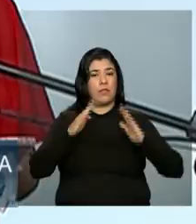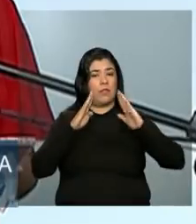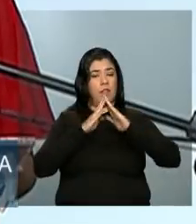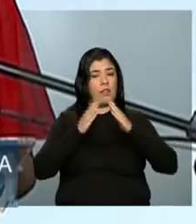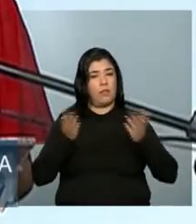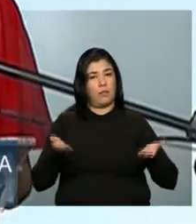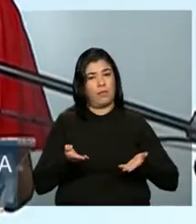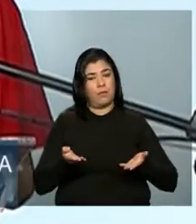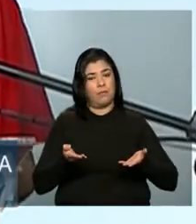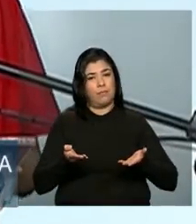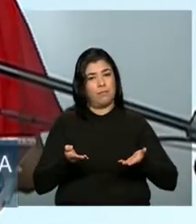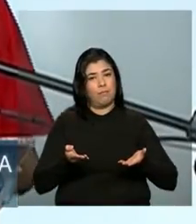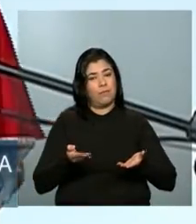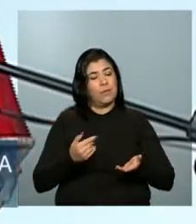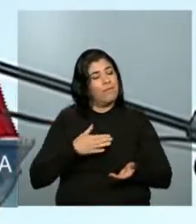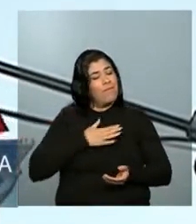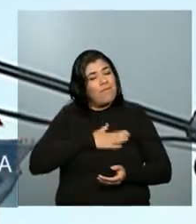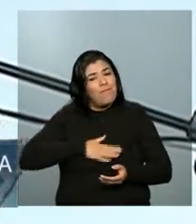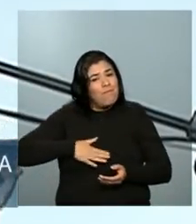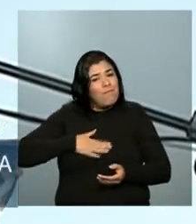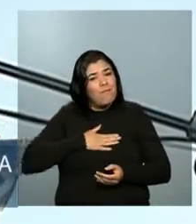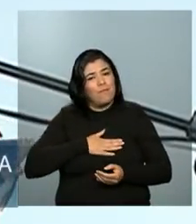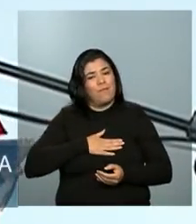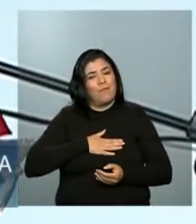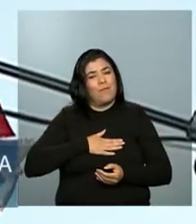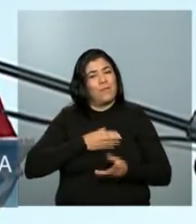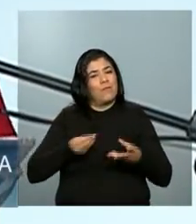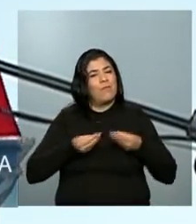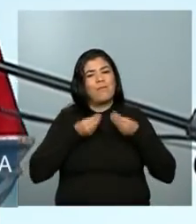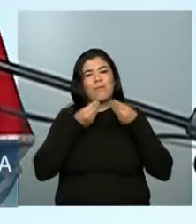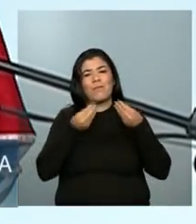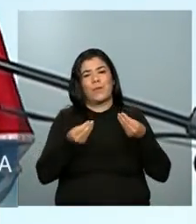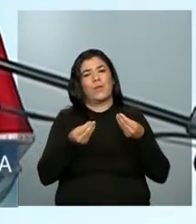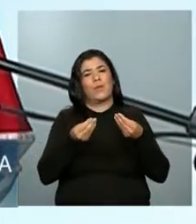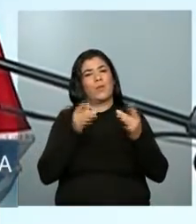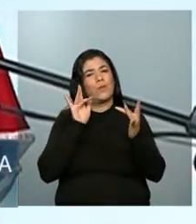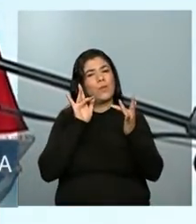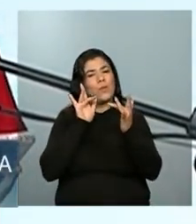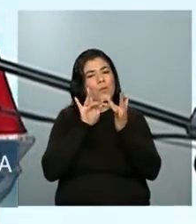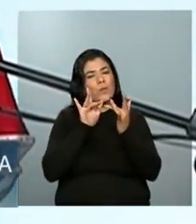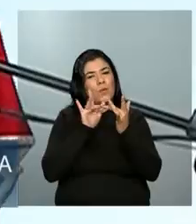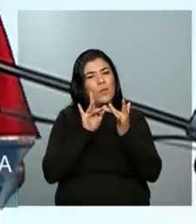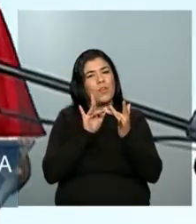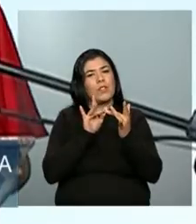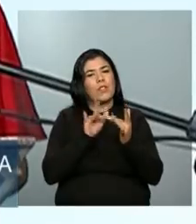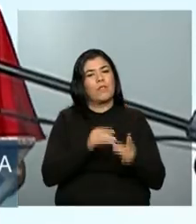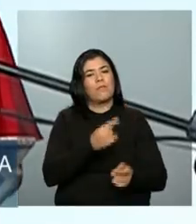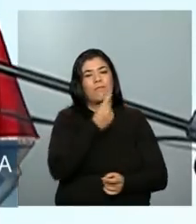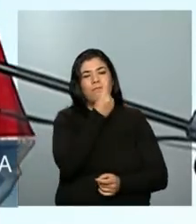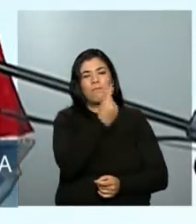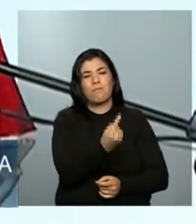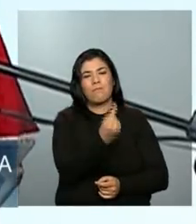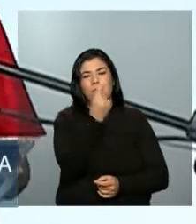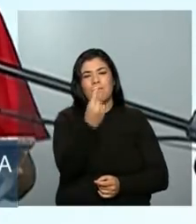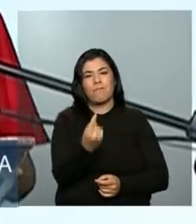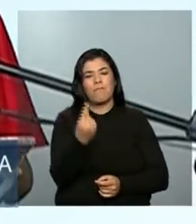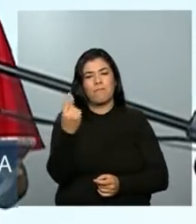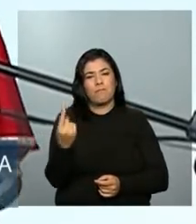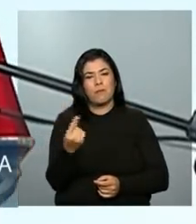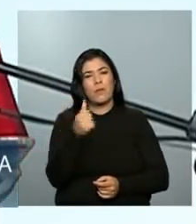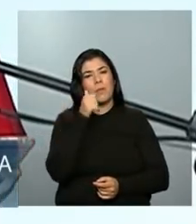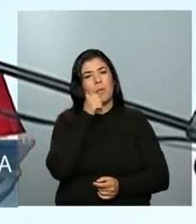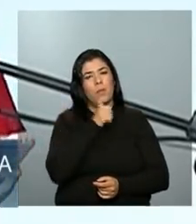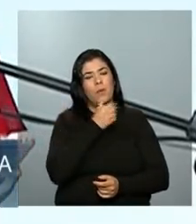Eu não posso, eu gostaria de entregar pessoalmente para cada dona de casa, para cada pai de